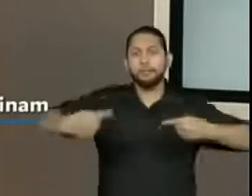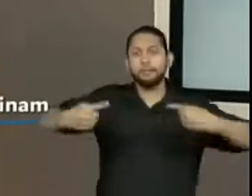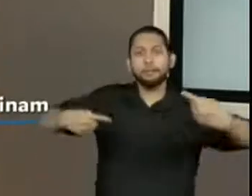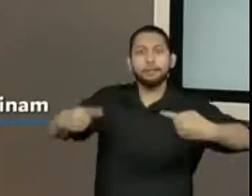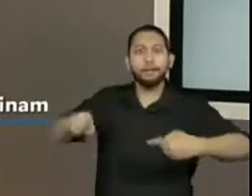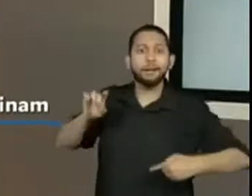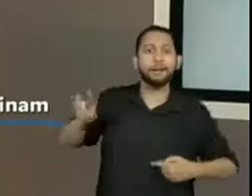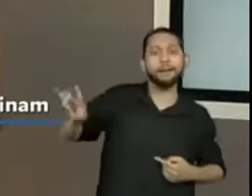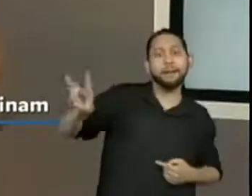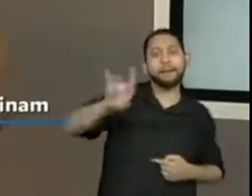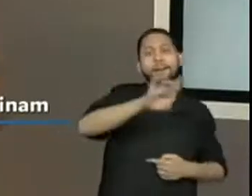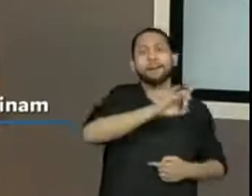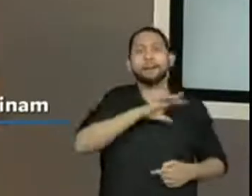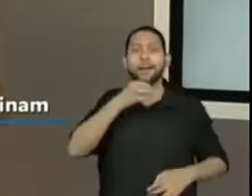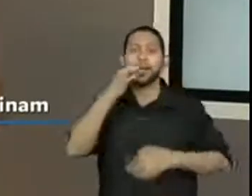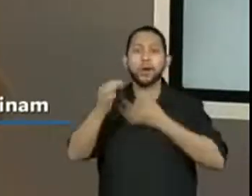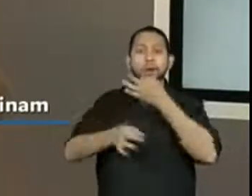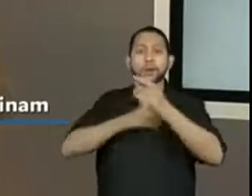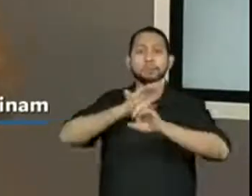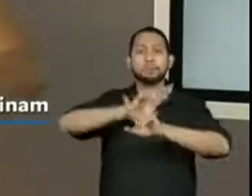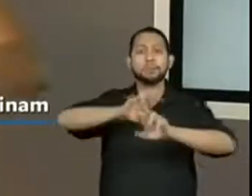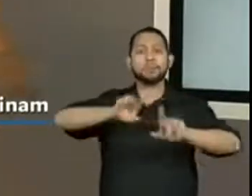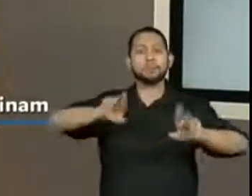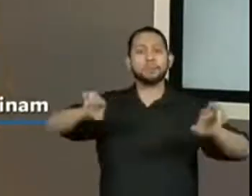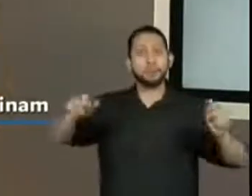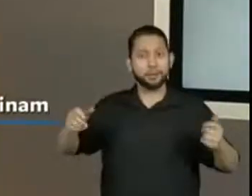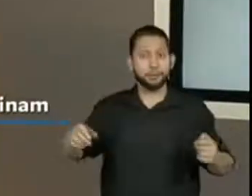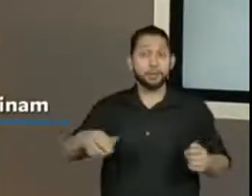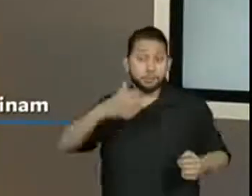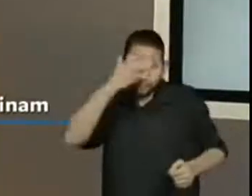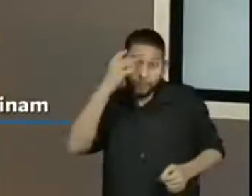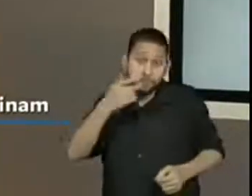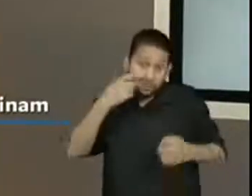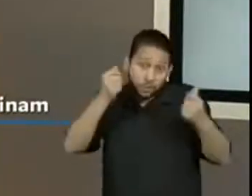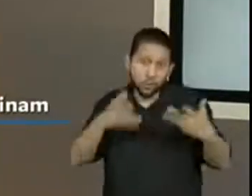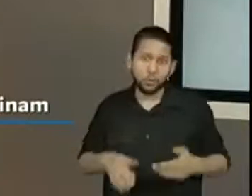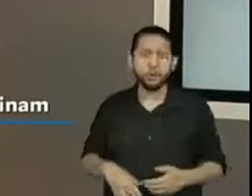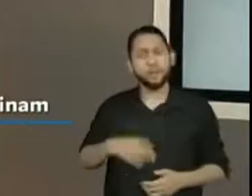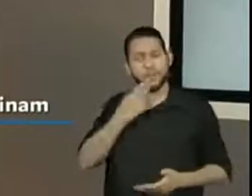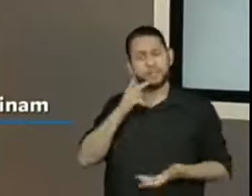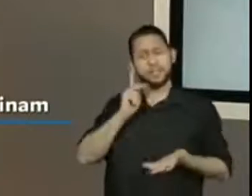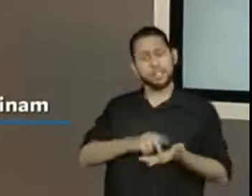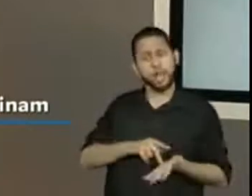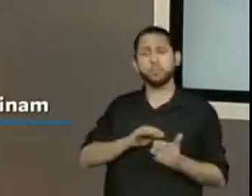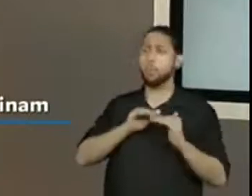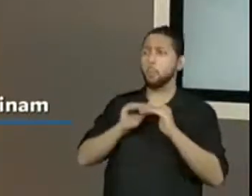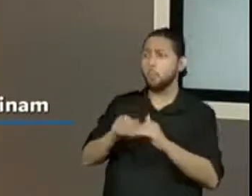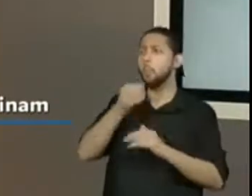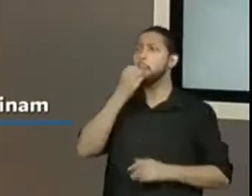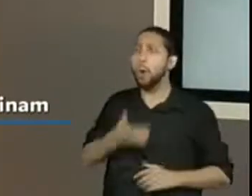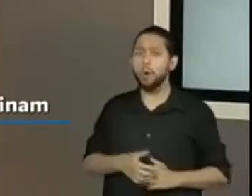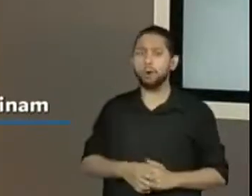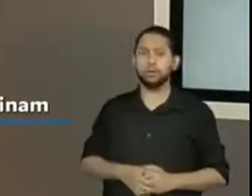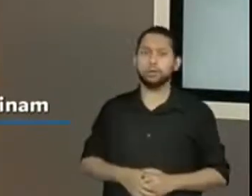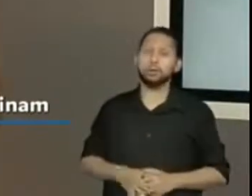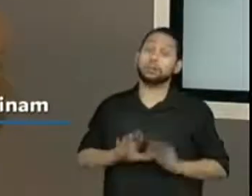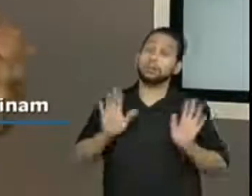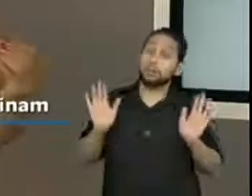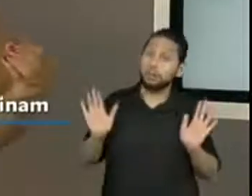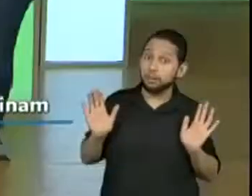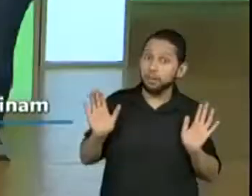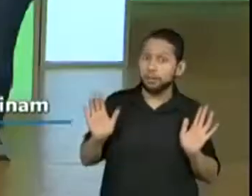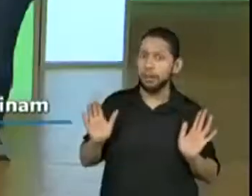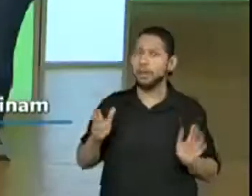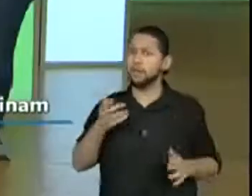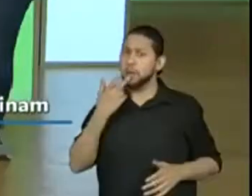sincero, você ser verdadeiro. São ótimas características para a vida, porém ele acabou se dando mal. Mas para o